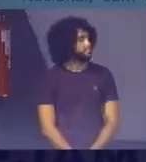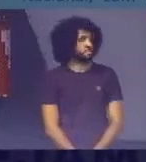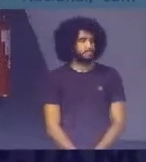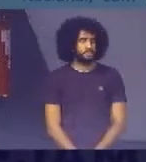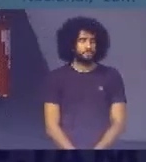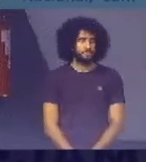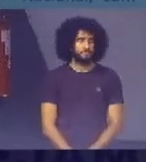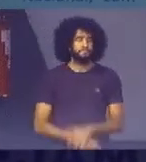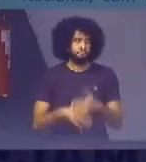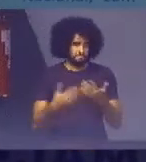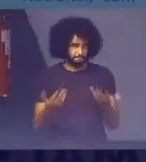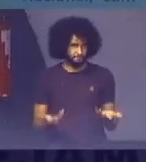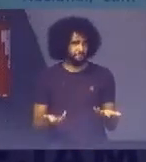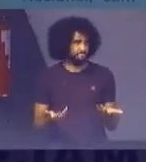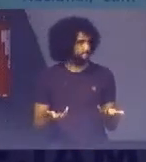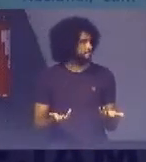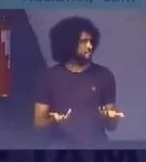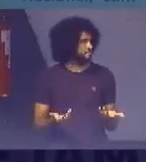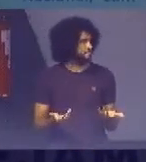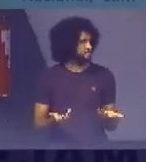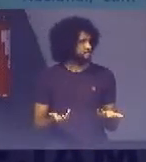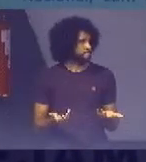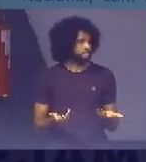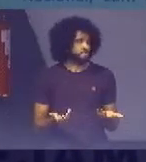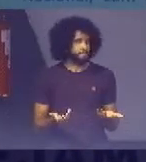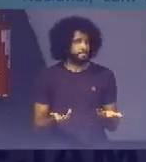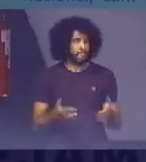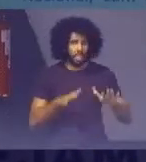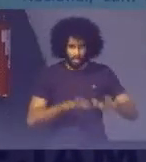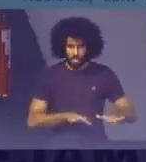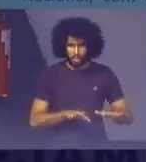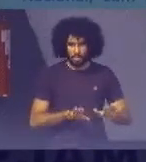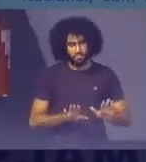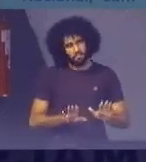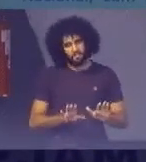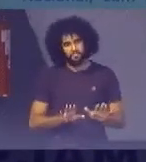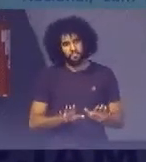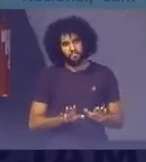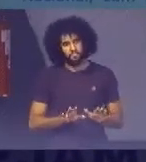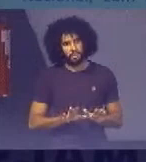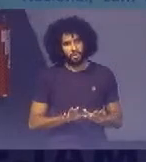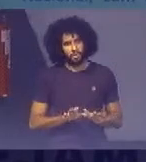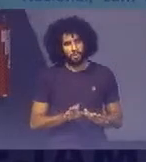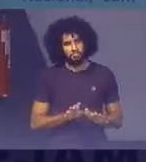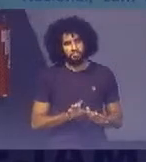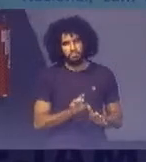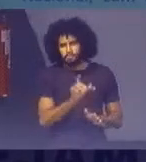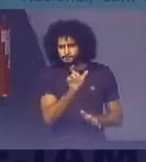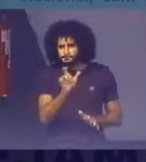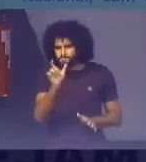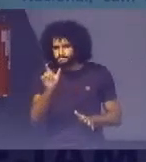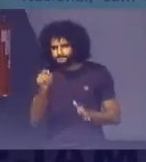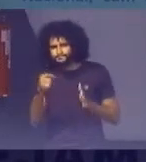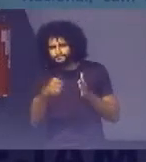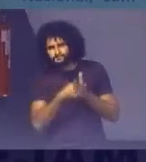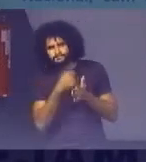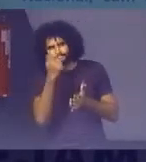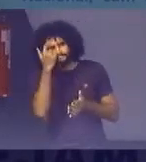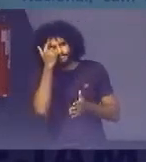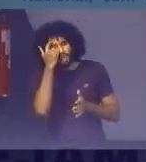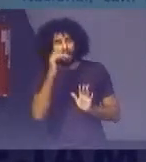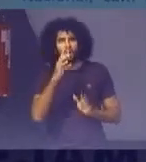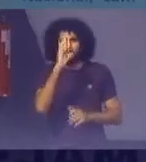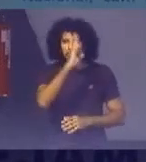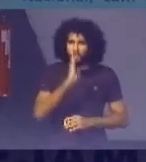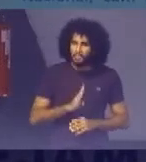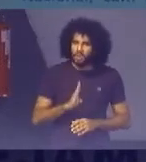Enfim Aqui E não é por acaso E muitas pessoas Se perguntam E falam assim Nossa, mas o Brasil